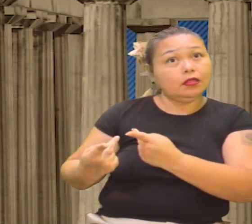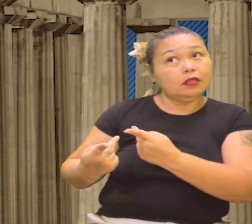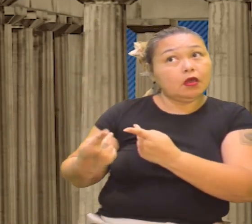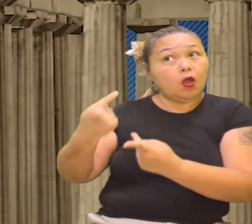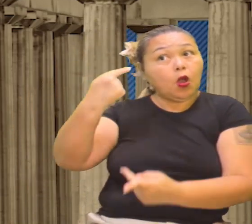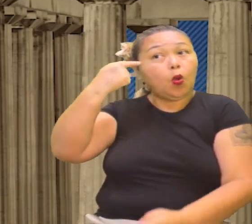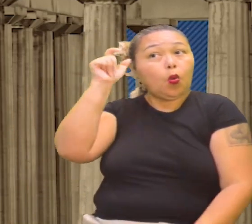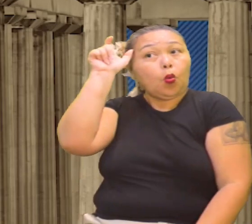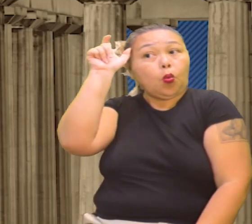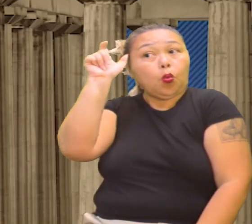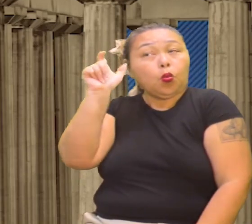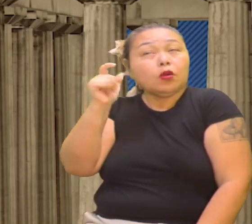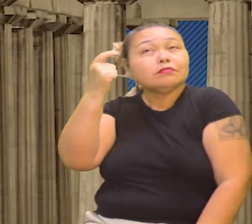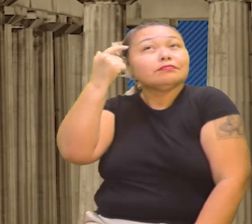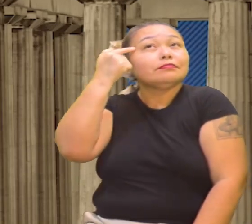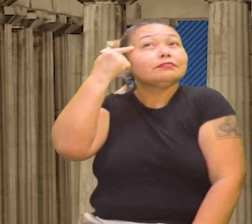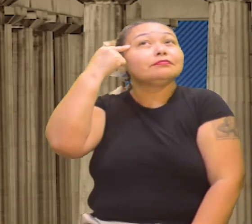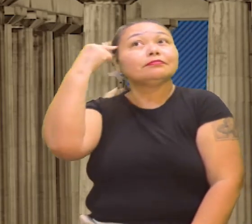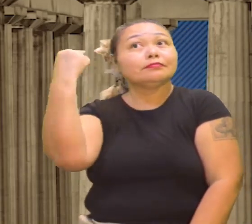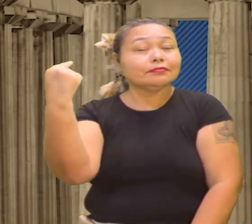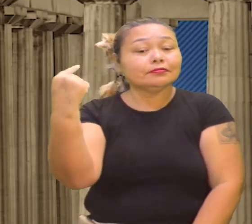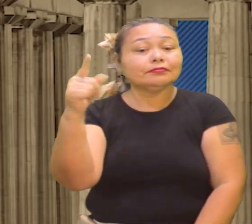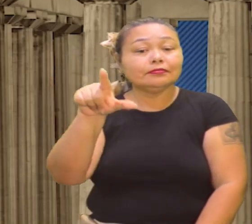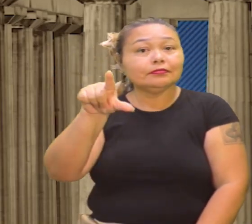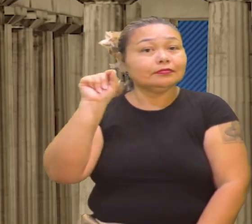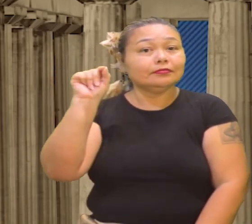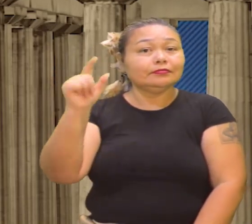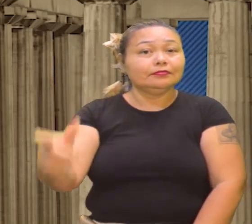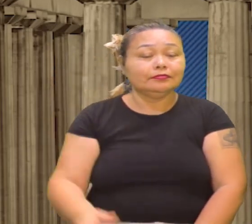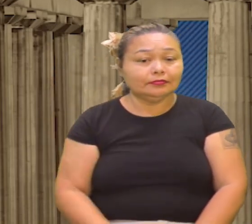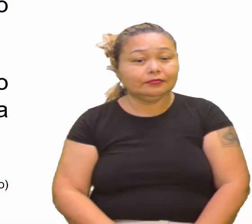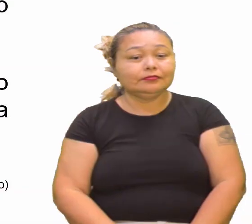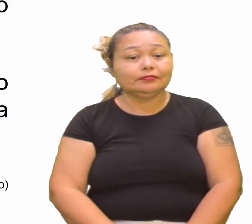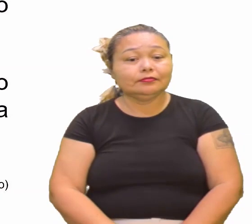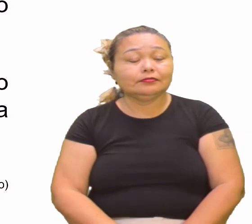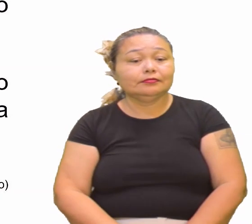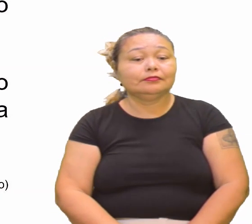O homem, rácio. Vamos lá, continuando.